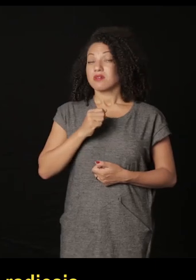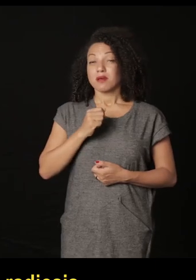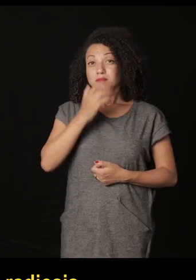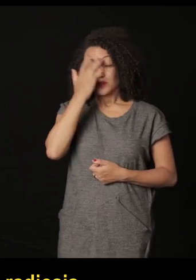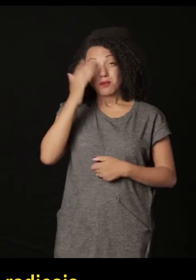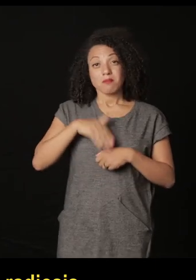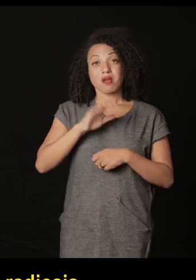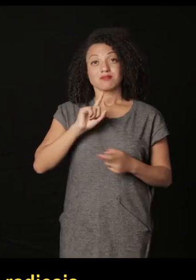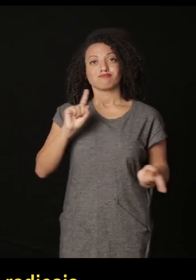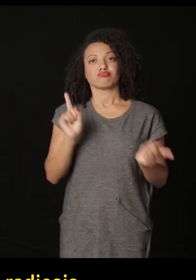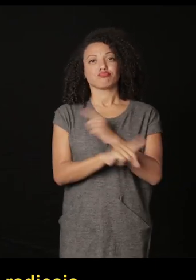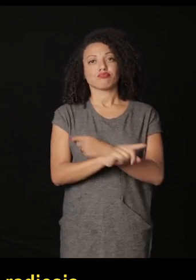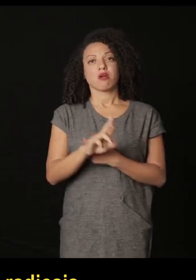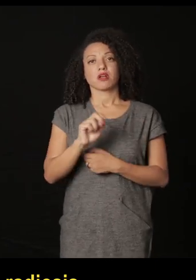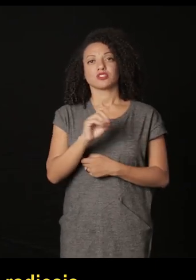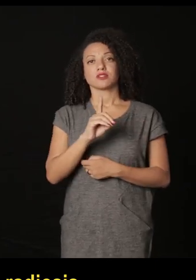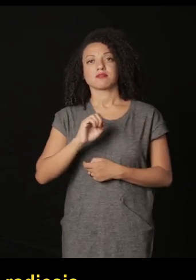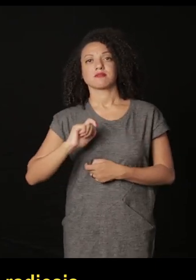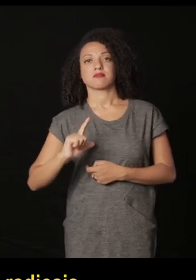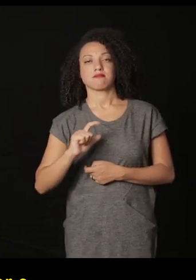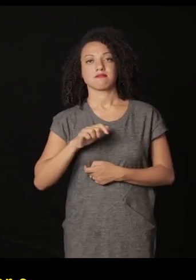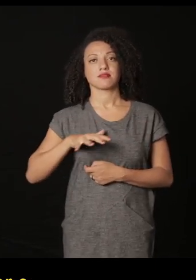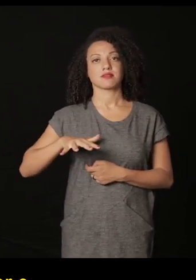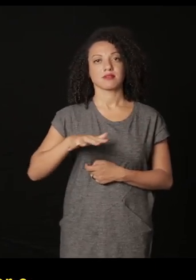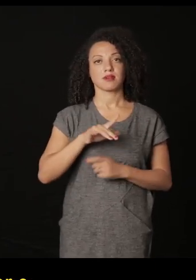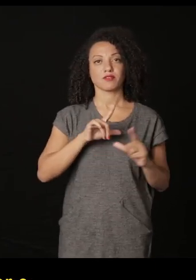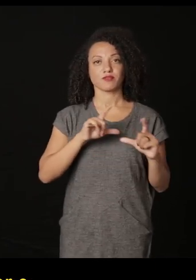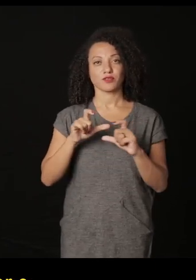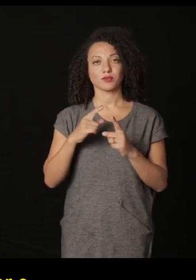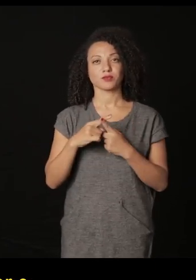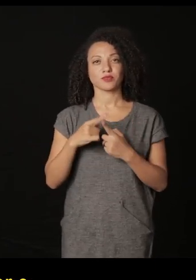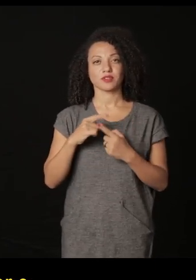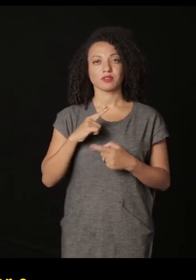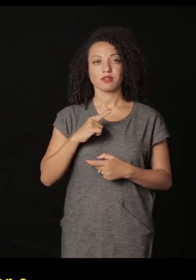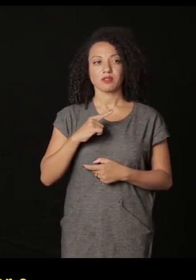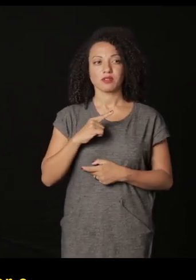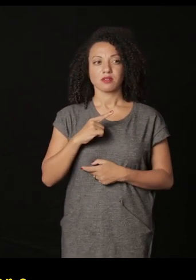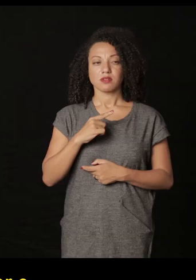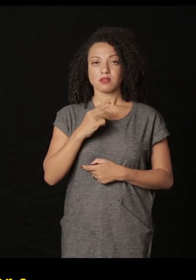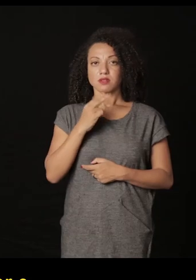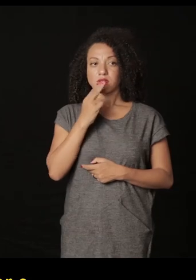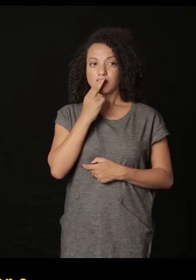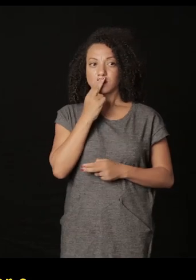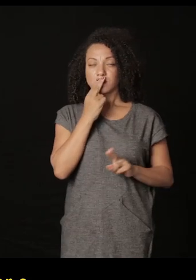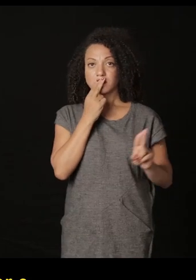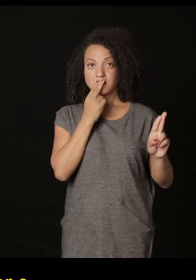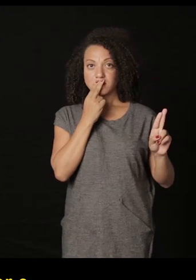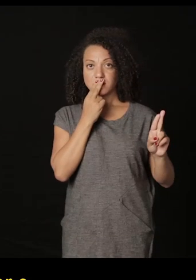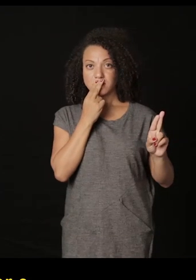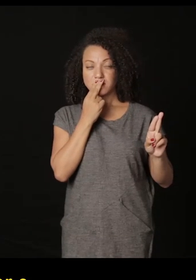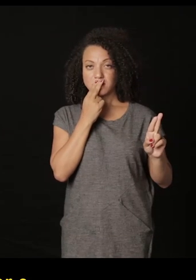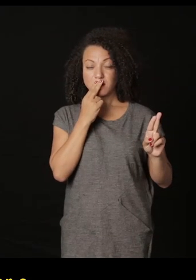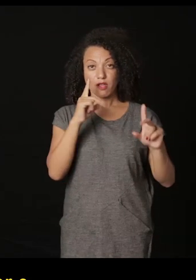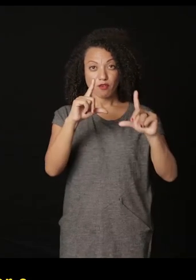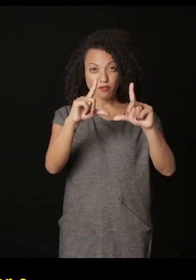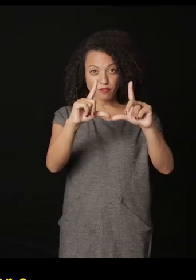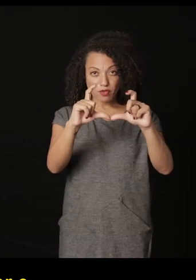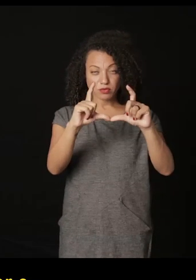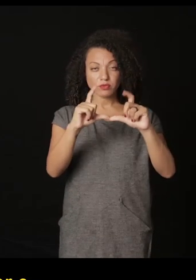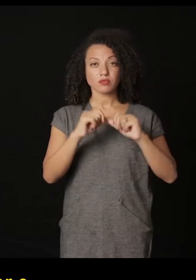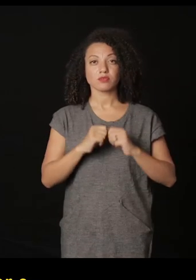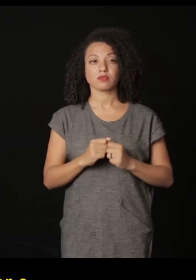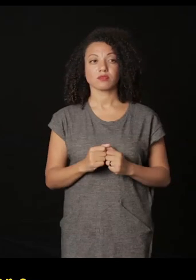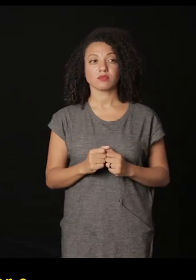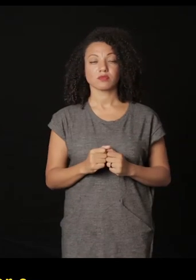radicales neste domín ele tomou esta fotografia de